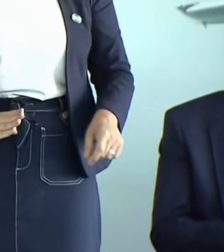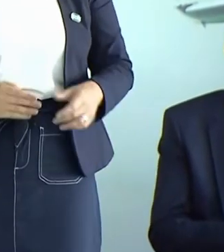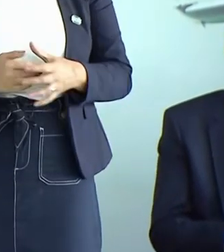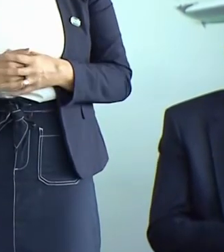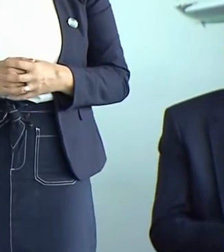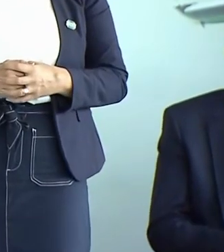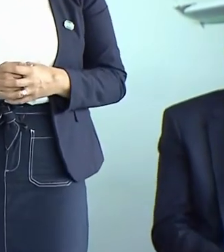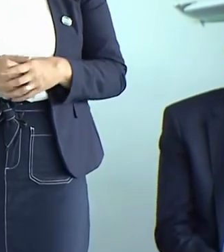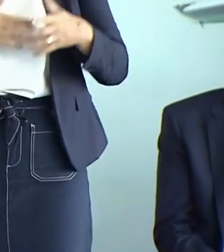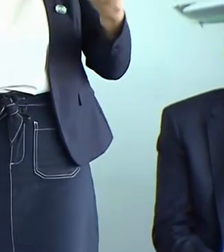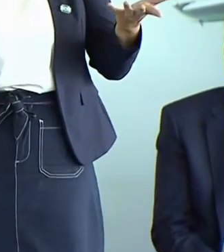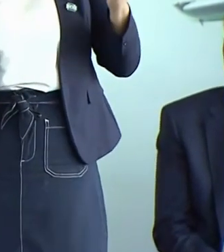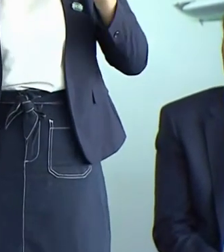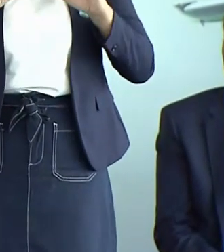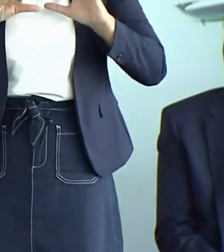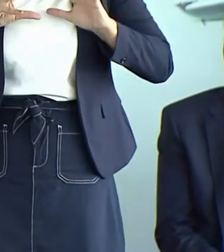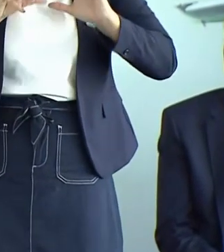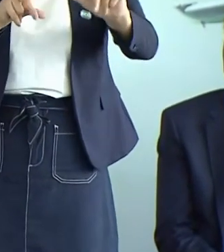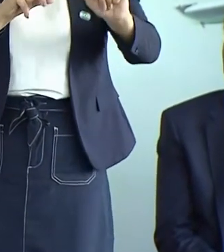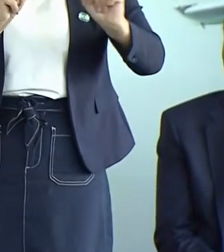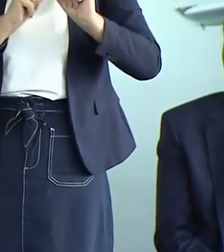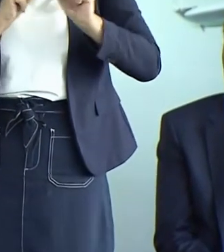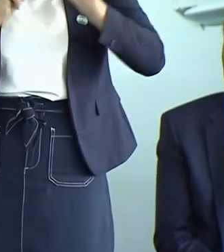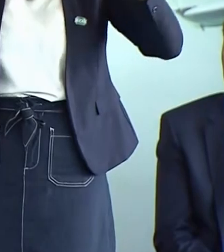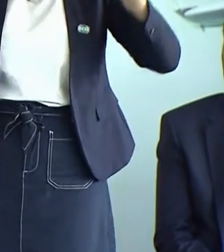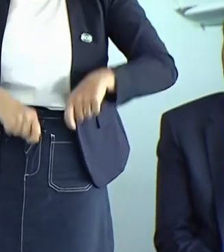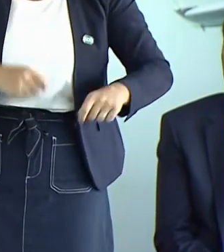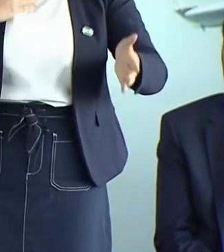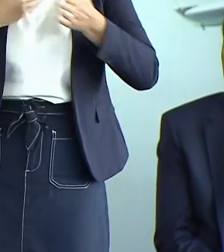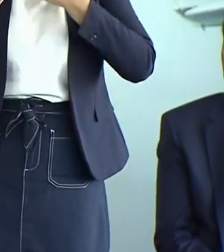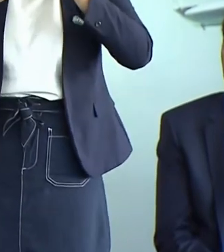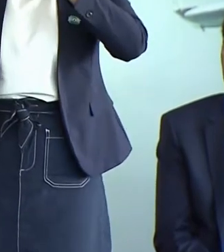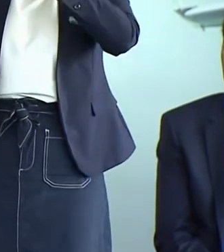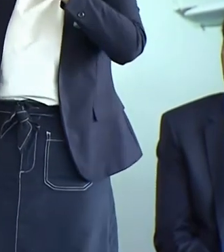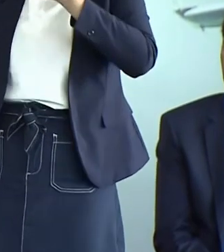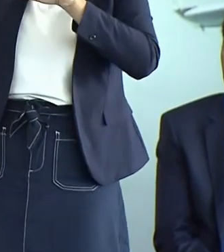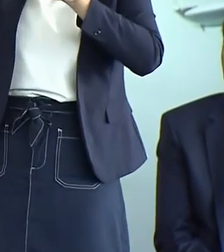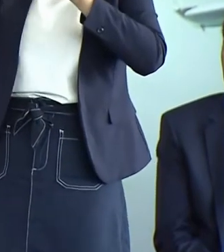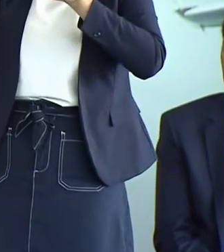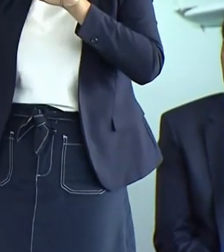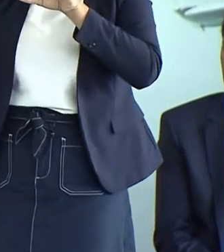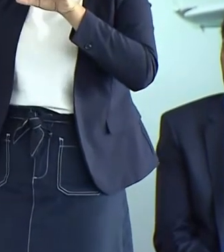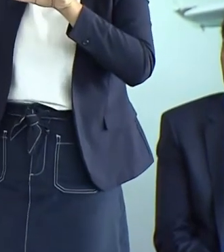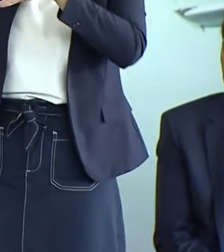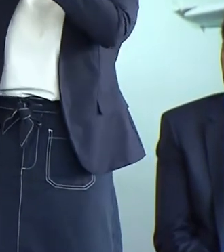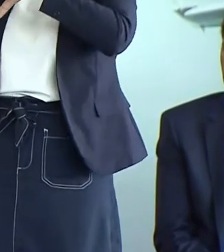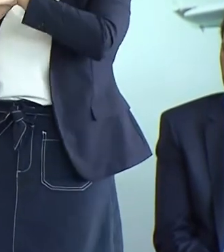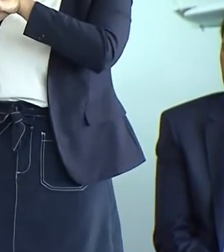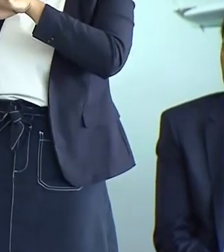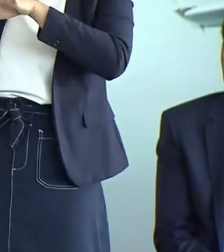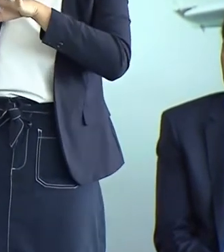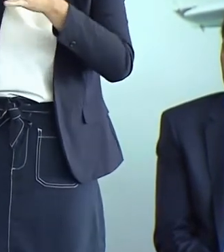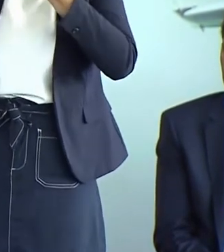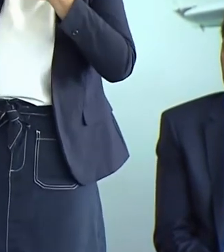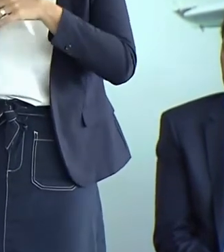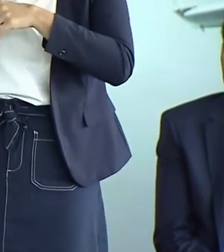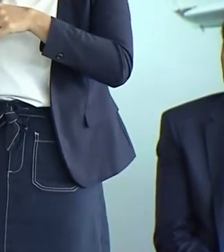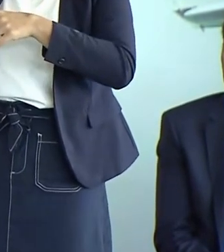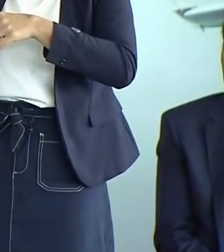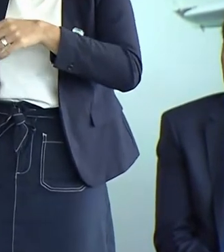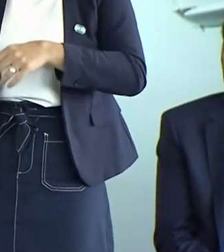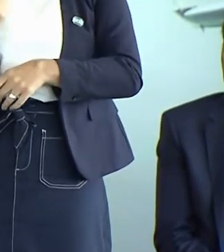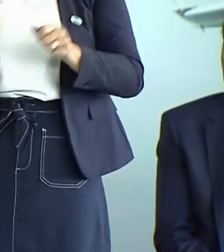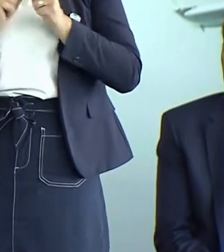E tudo o que pudermos fazer, por qualquer região, qualquer estado e qualquer município do Brasil,